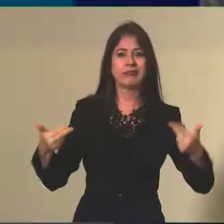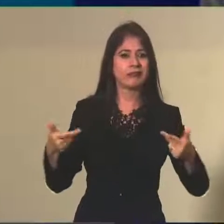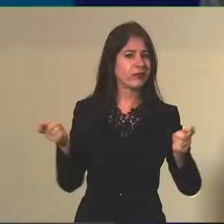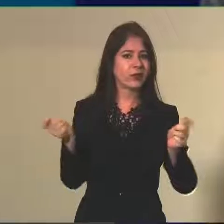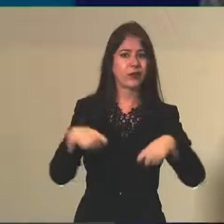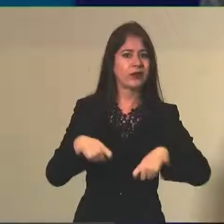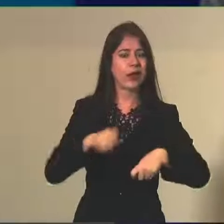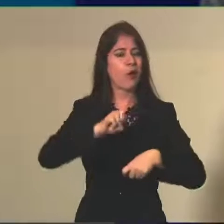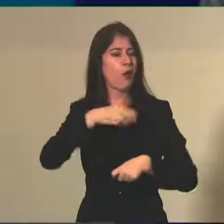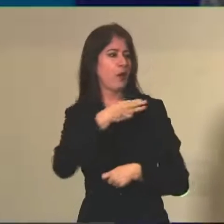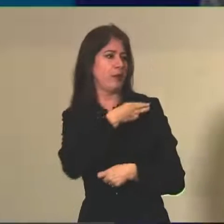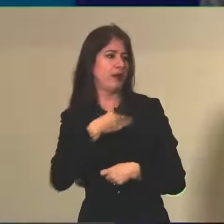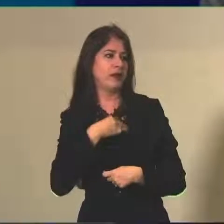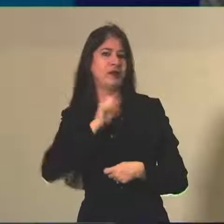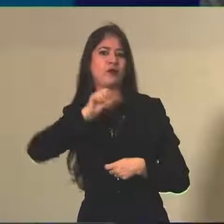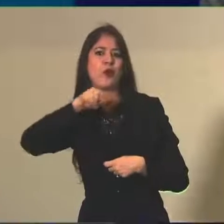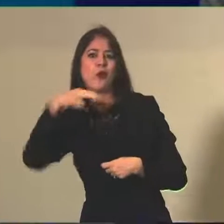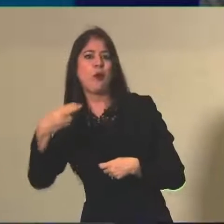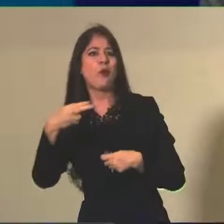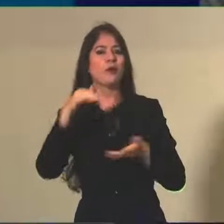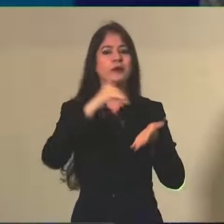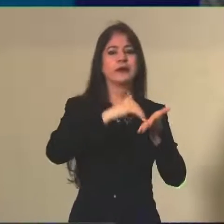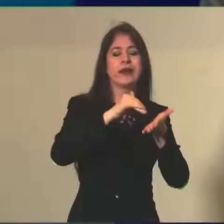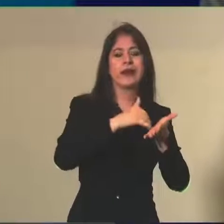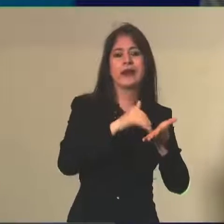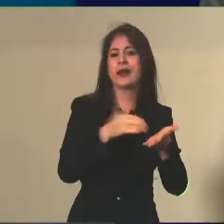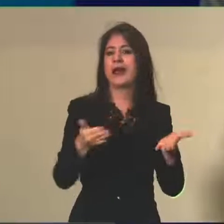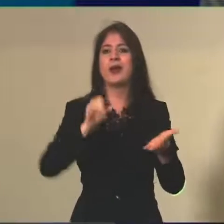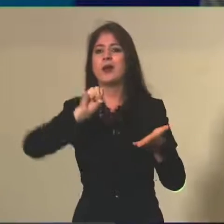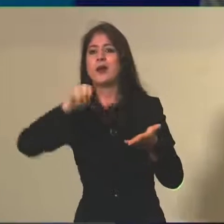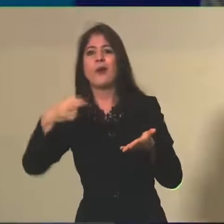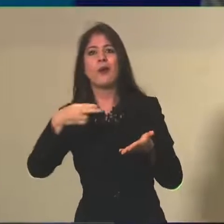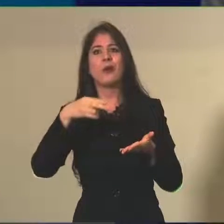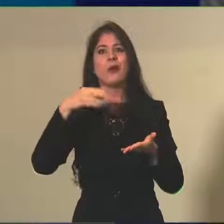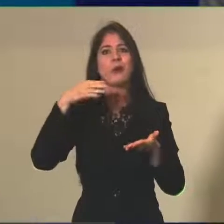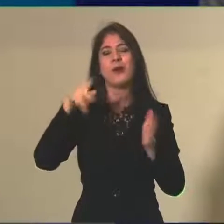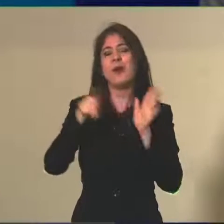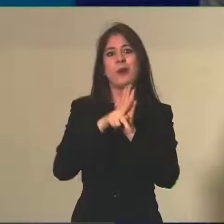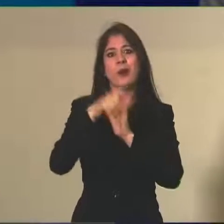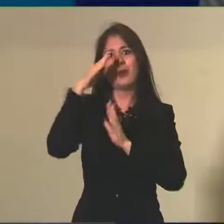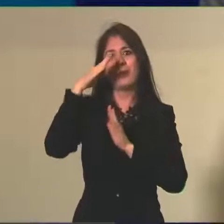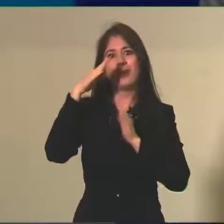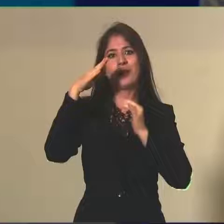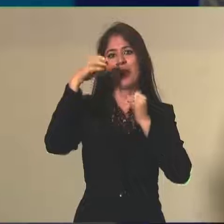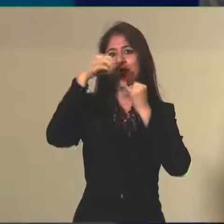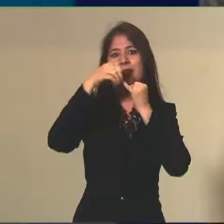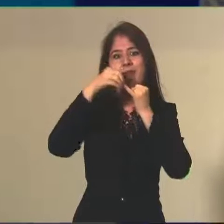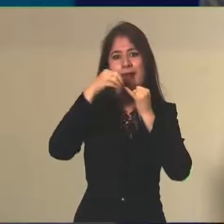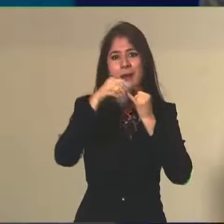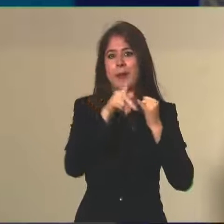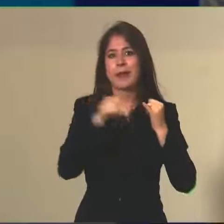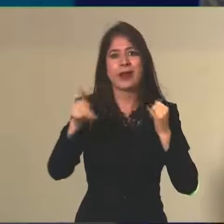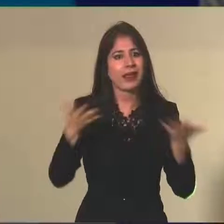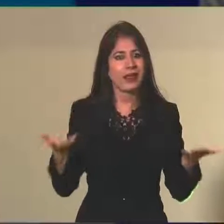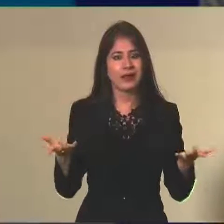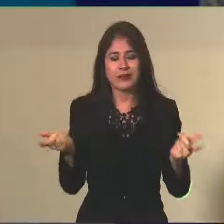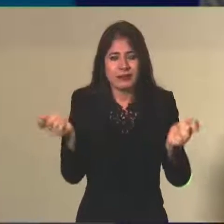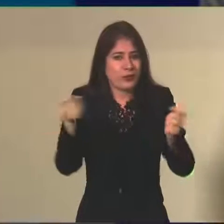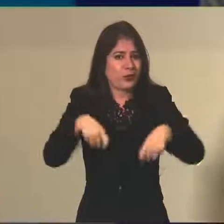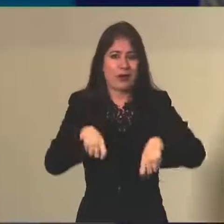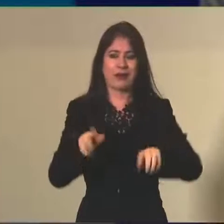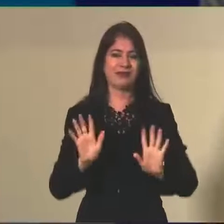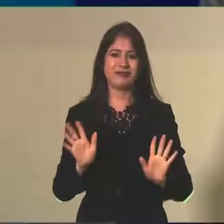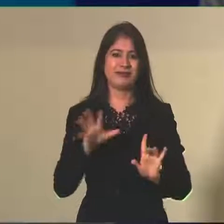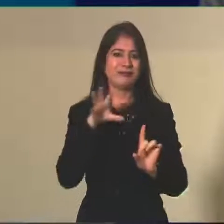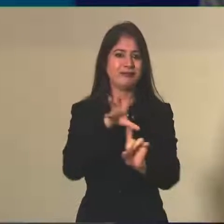seja do ministro da Educação, seja do secretário executivo, seja de quem for, do próprio presidente do INEP. Nenhum de nós tem acesso à